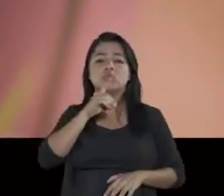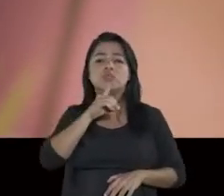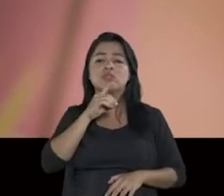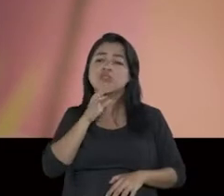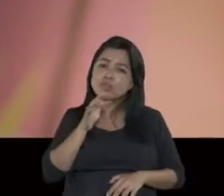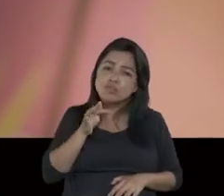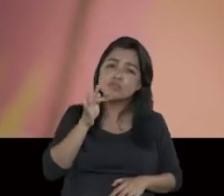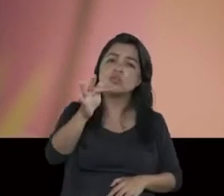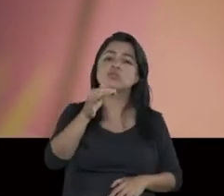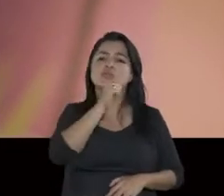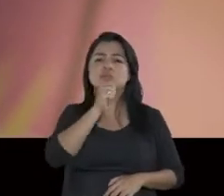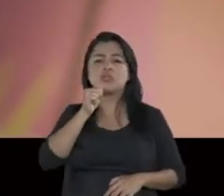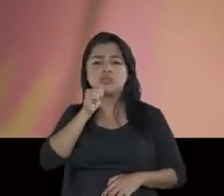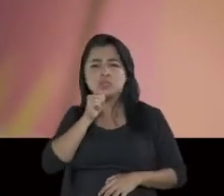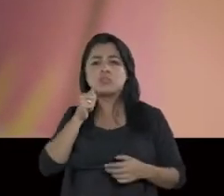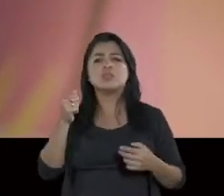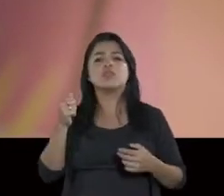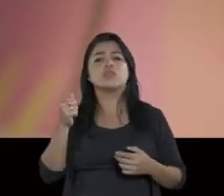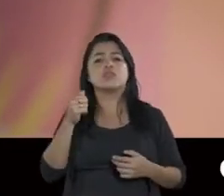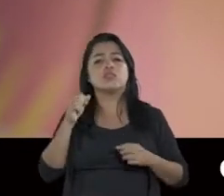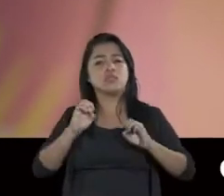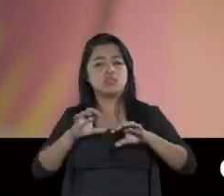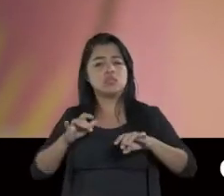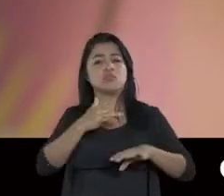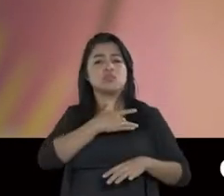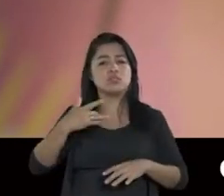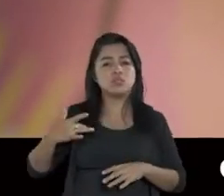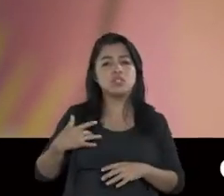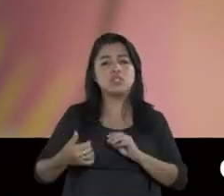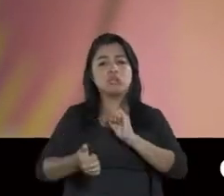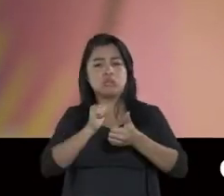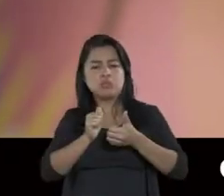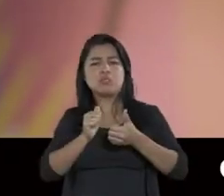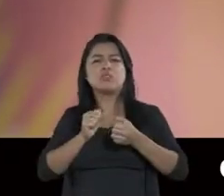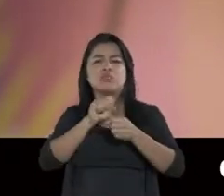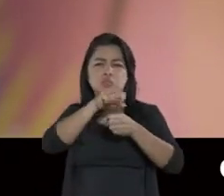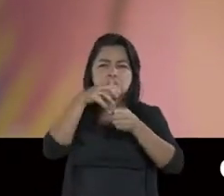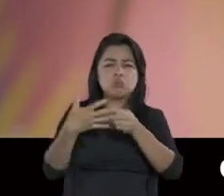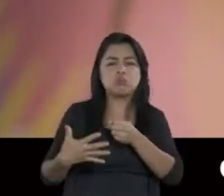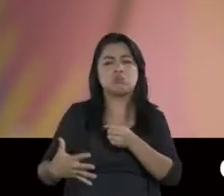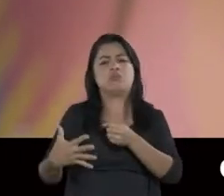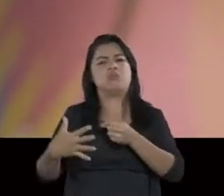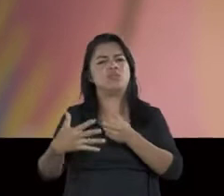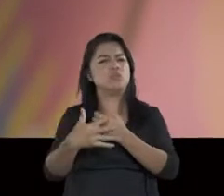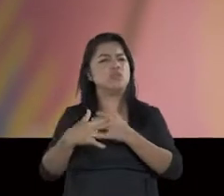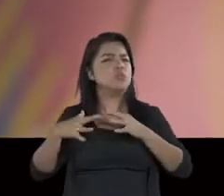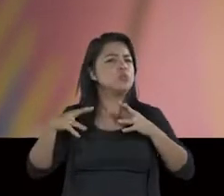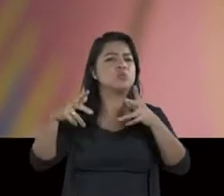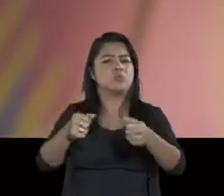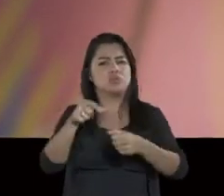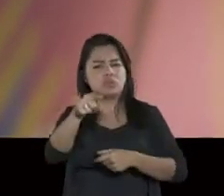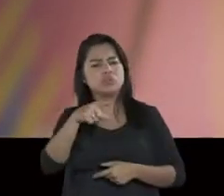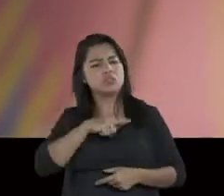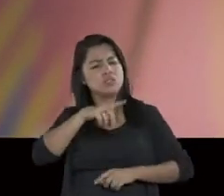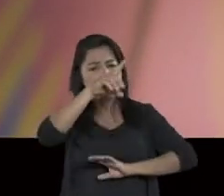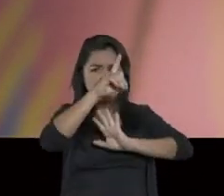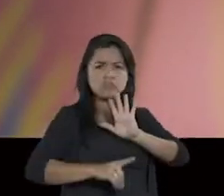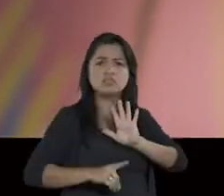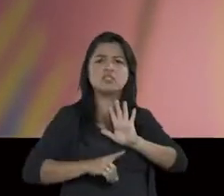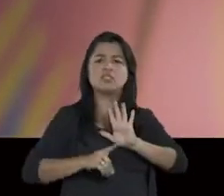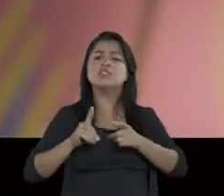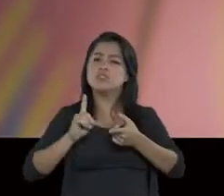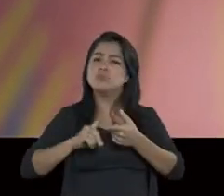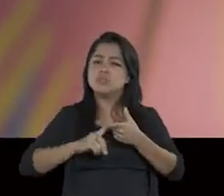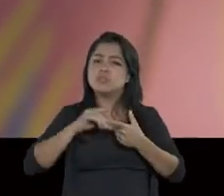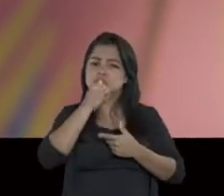o futuro de Macapá. É a educação, saúde, o transporte, o trânsito, o saneamento básico e tudo aquilo que você tem direito,